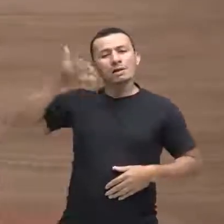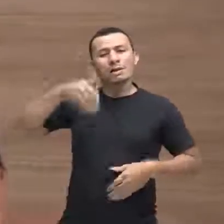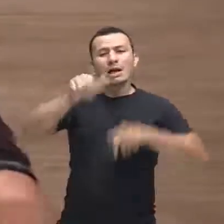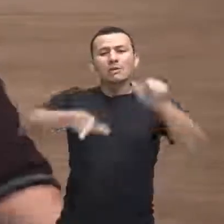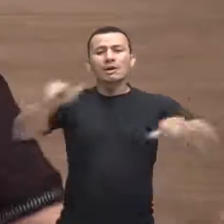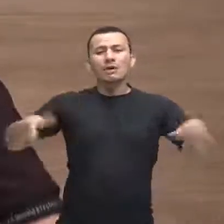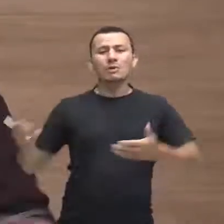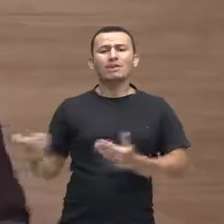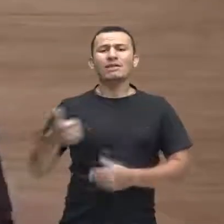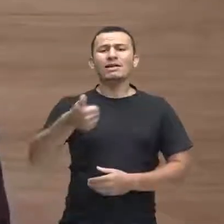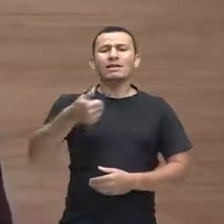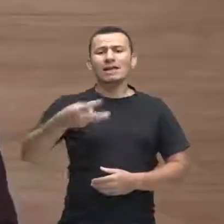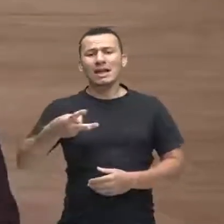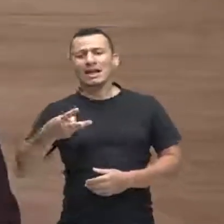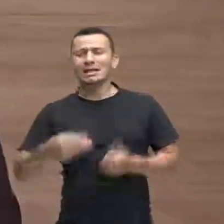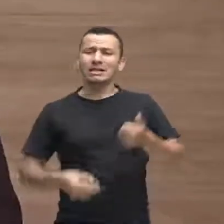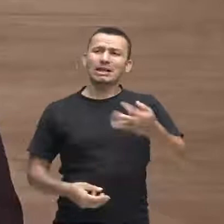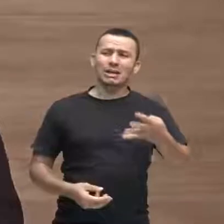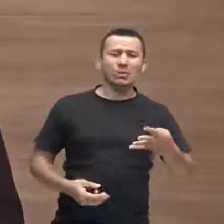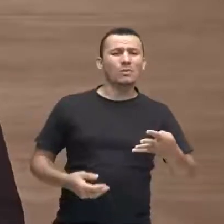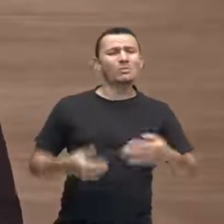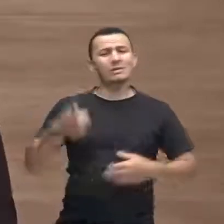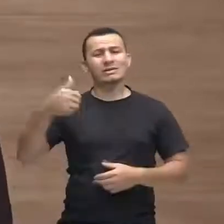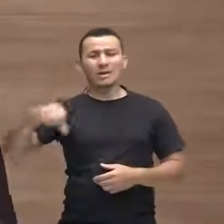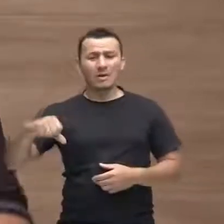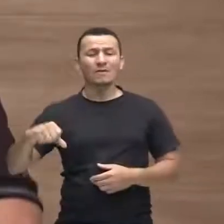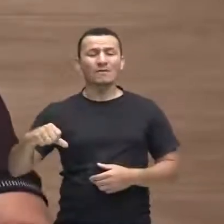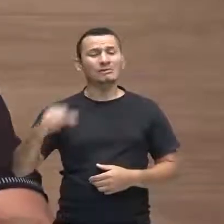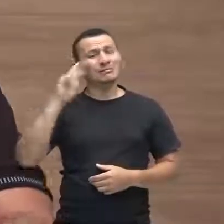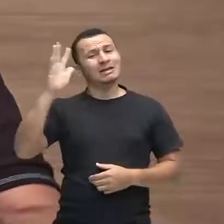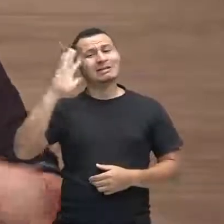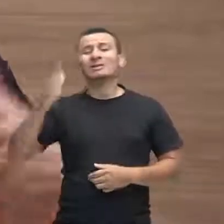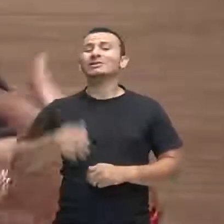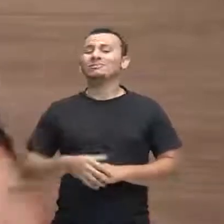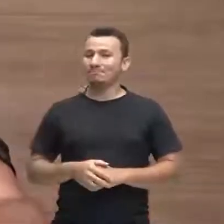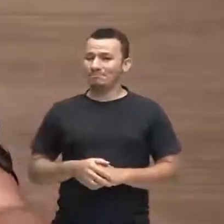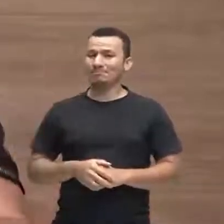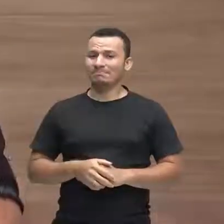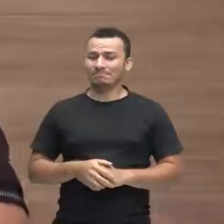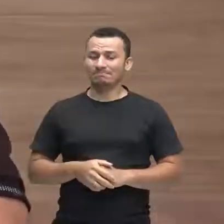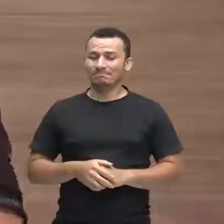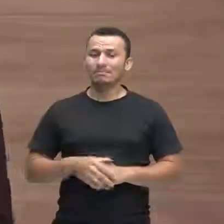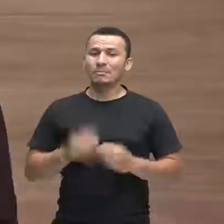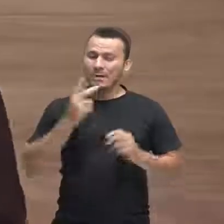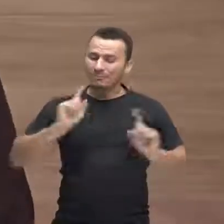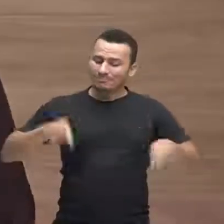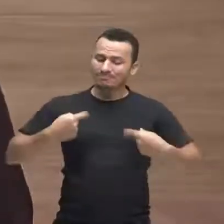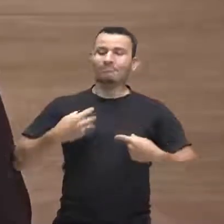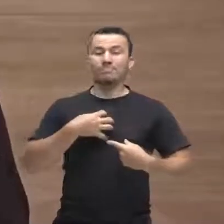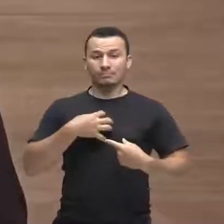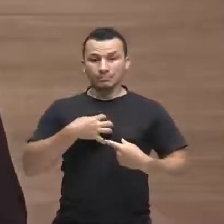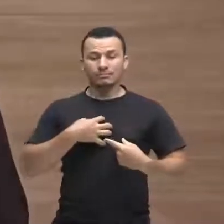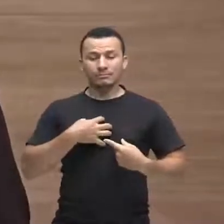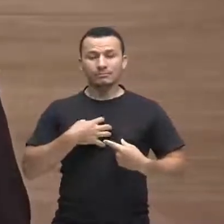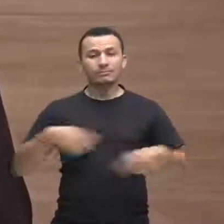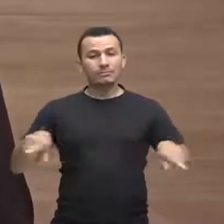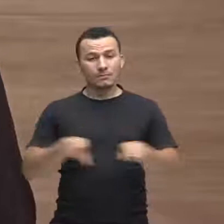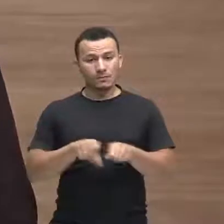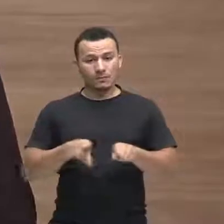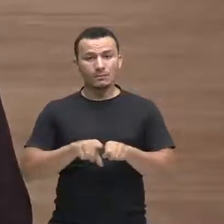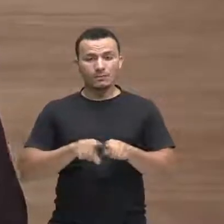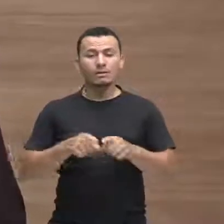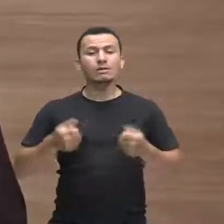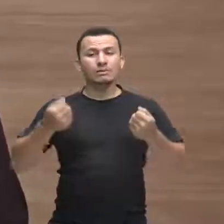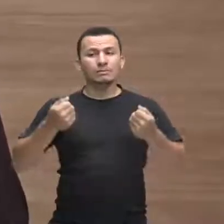14 a 19 anos de idade, não é? Então, gera um desafio e, consequentemente, vou